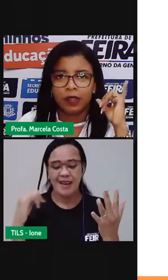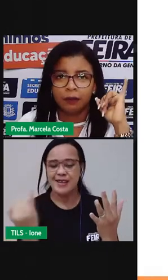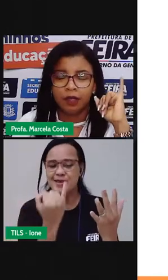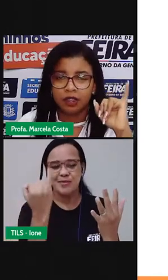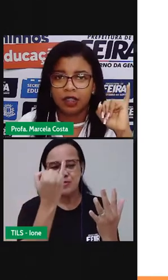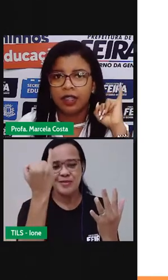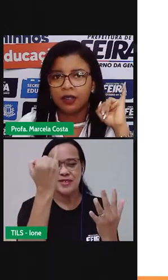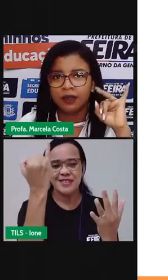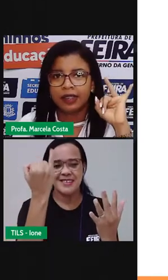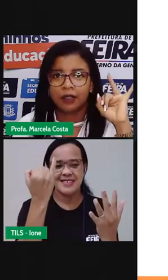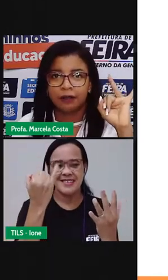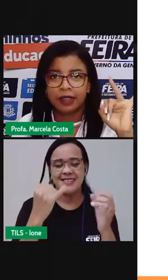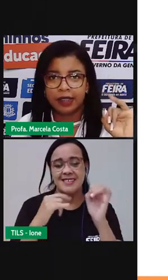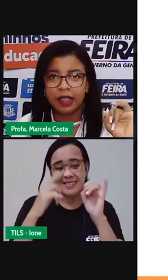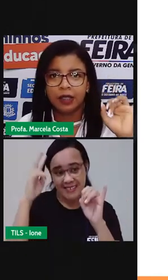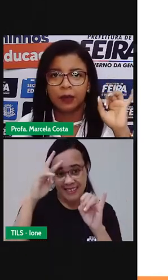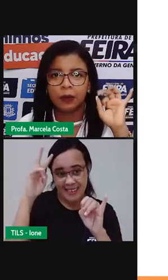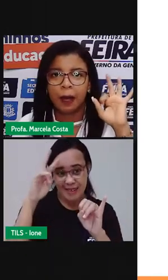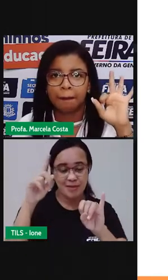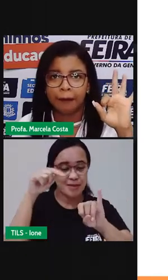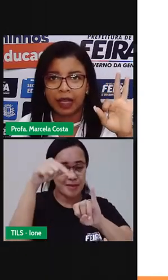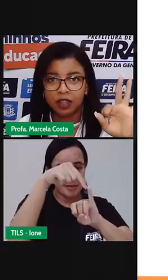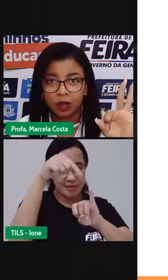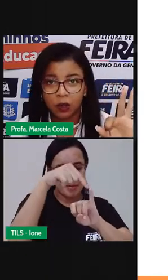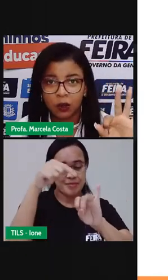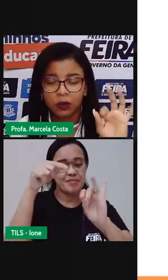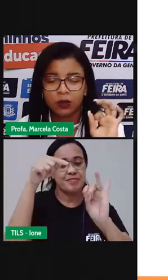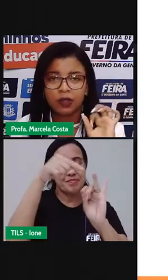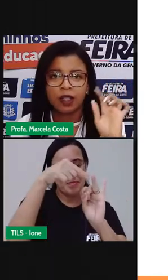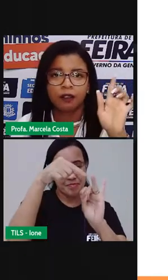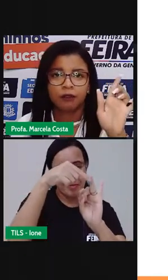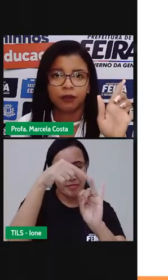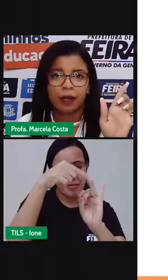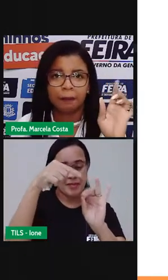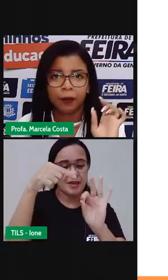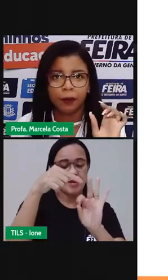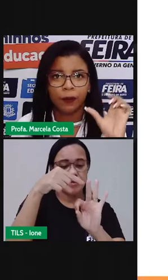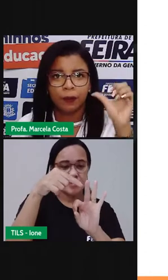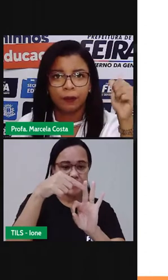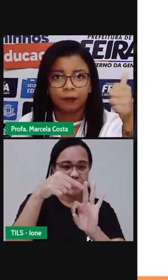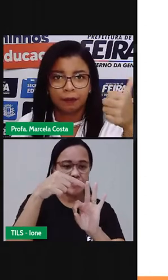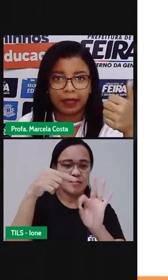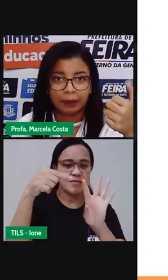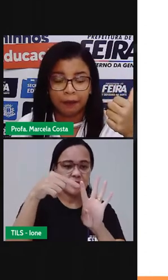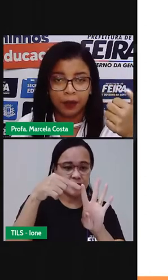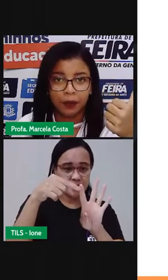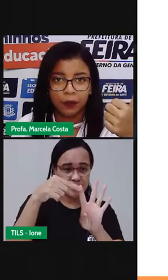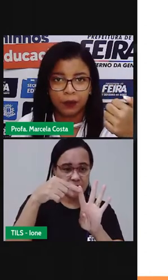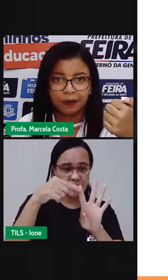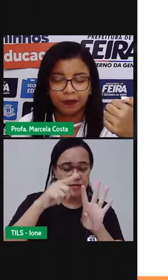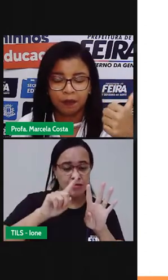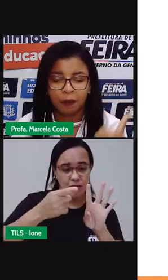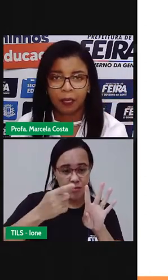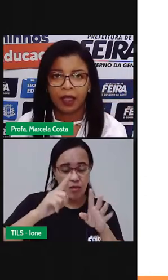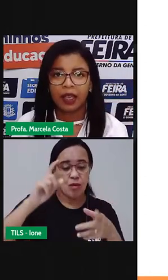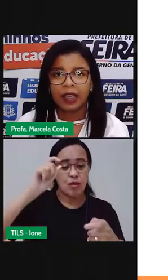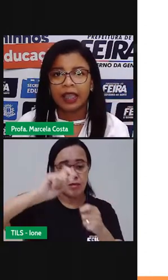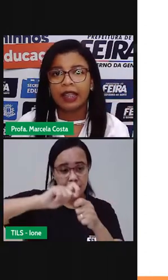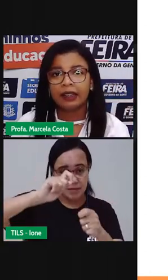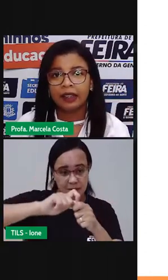O seu mindinho, seu vizinho, pai de todos, pura bolo, nata piolho.